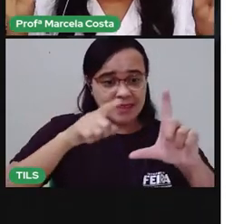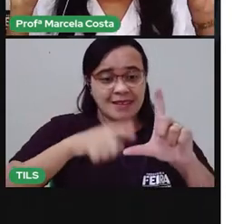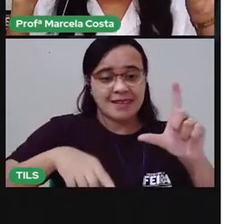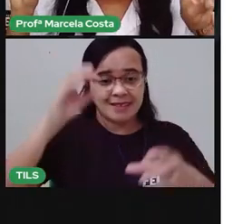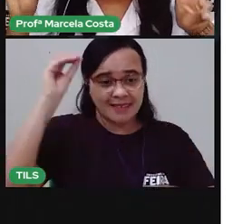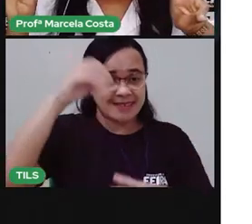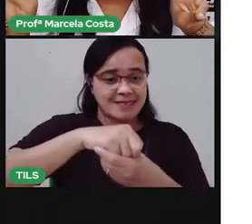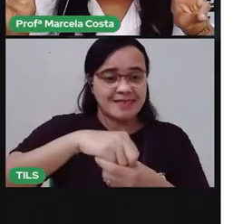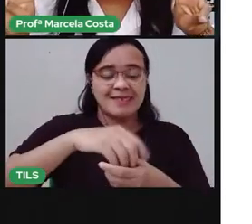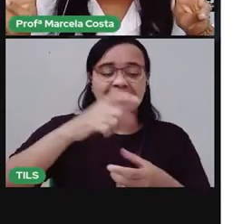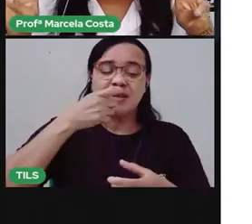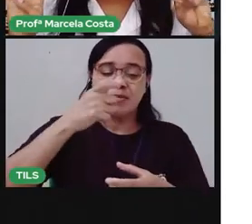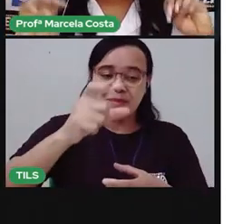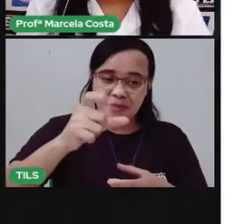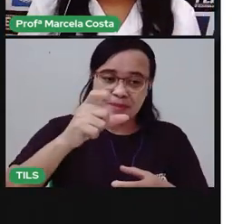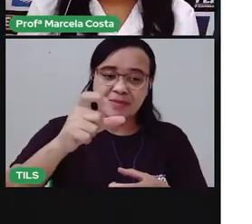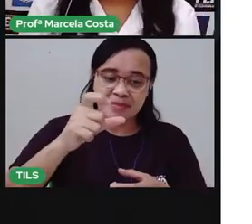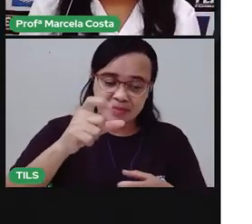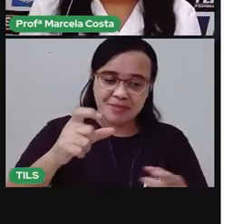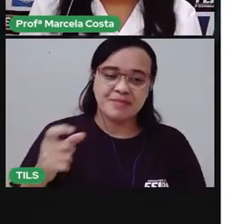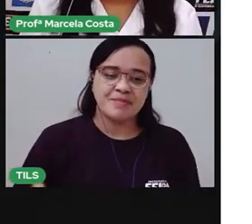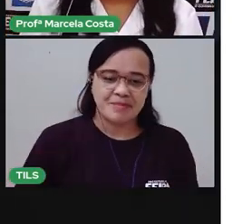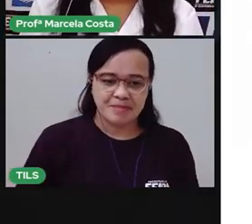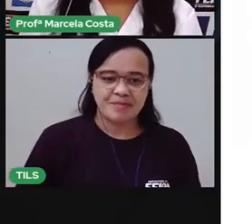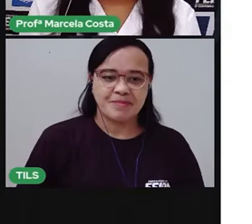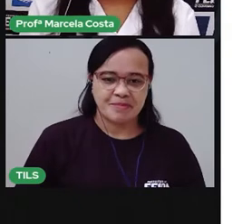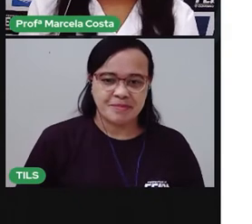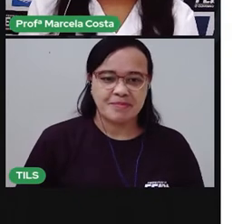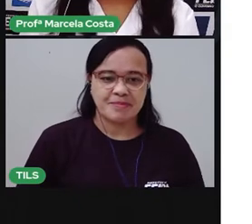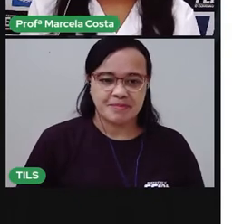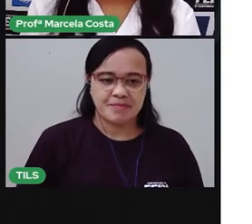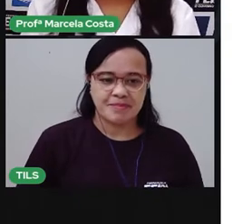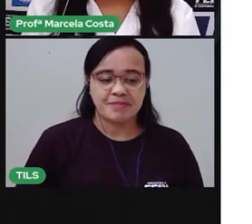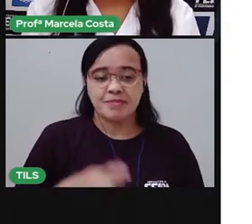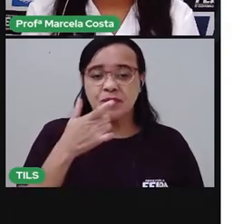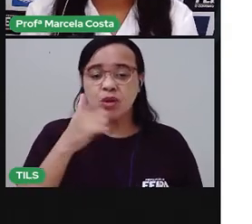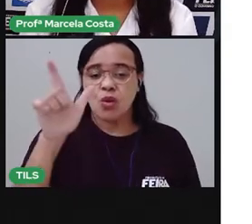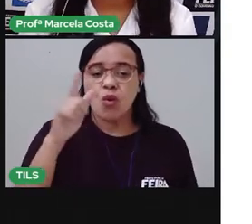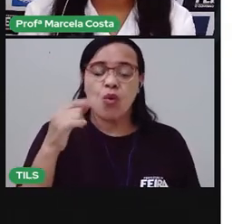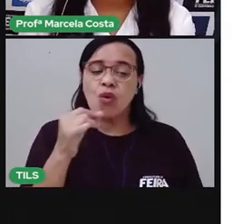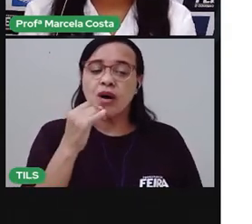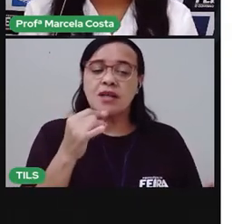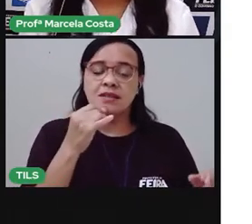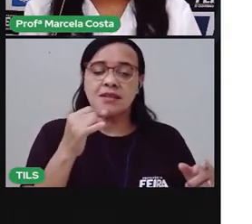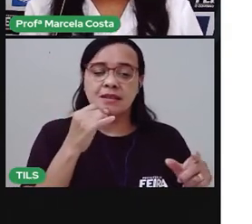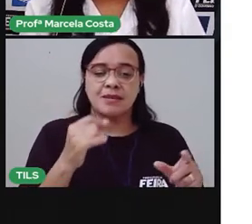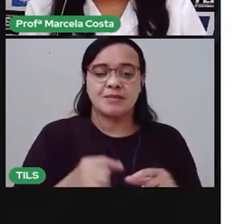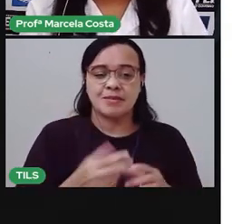Seis letrinhas. Vamos ver outras palavras agora.